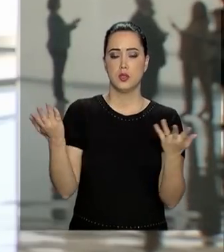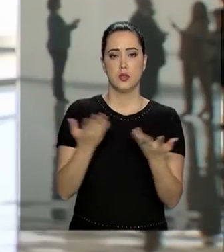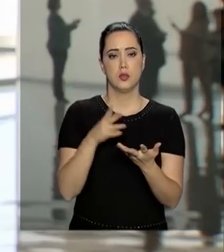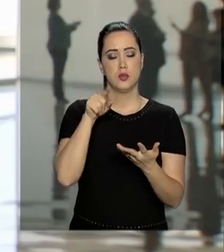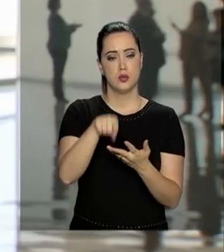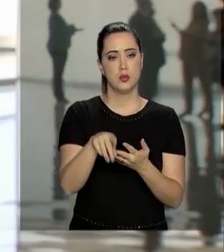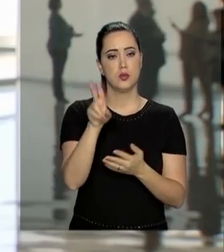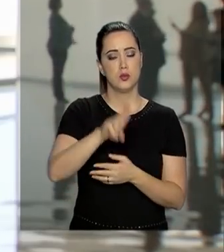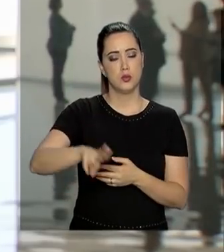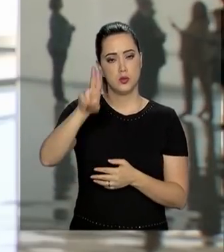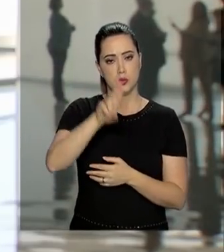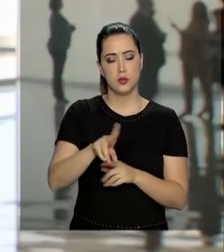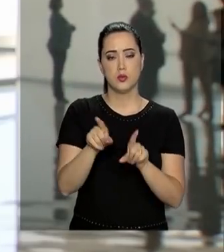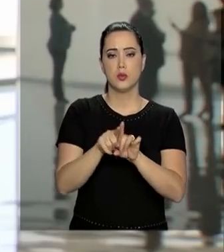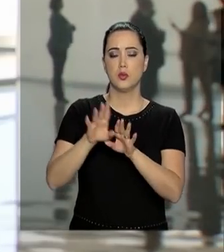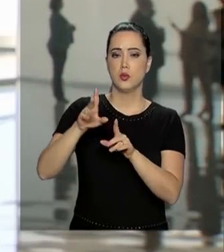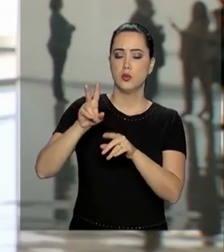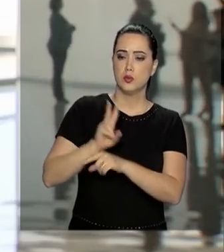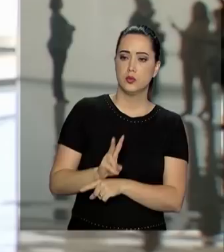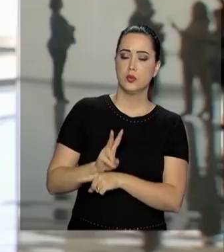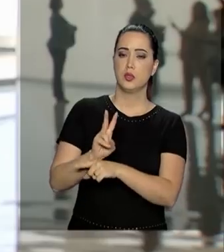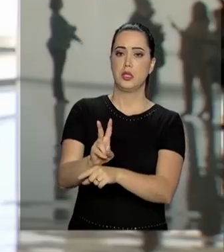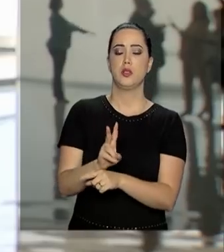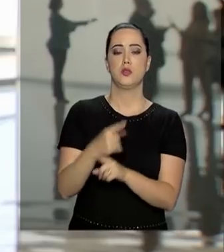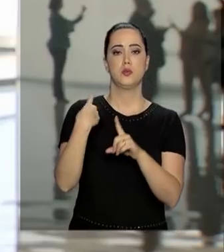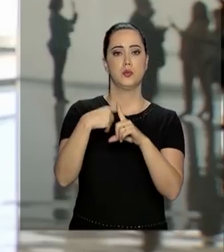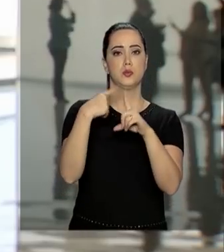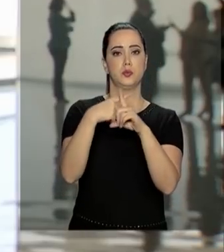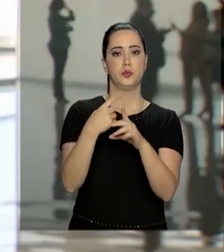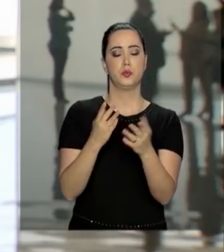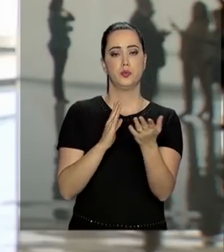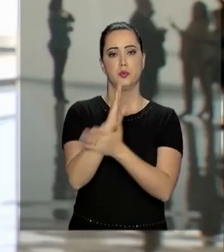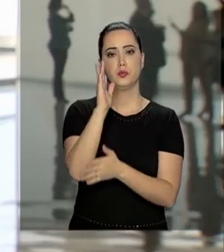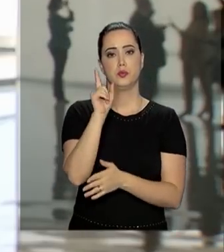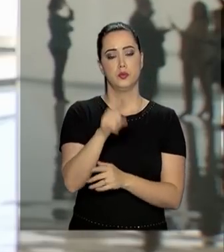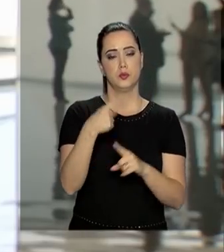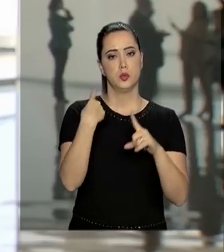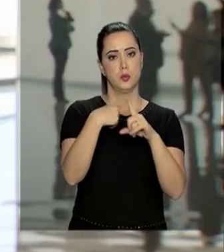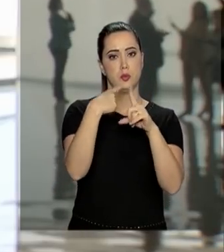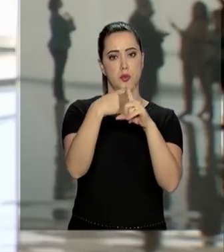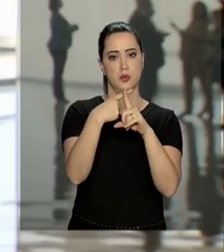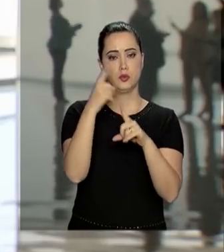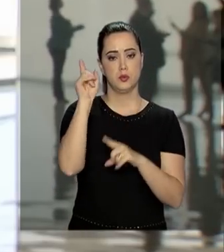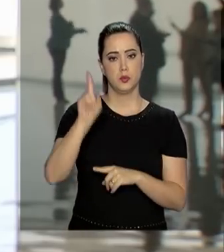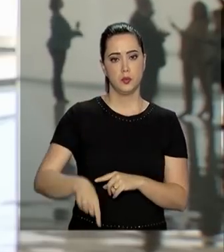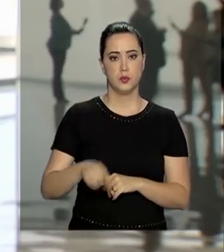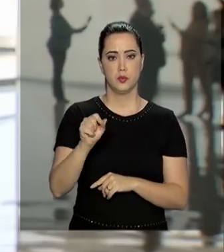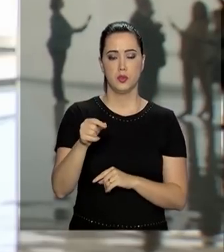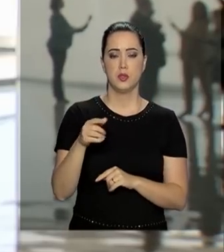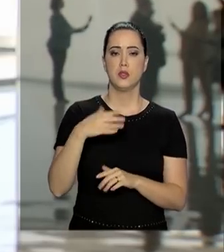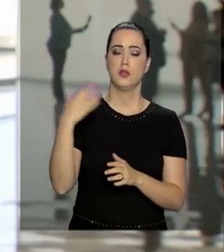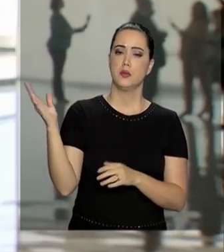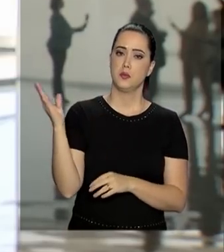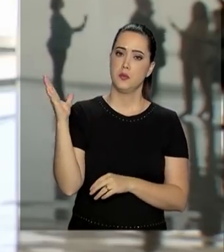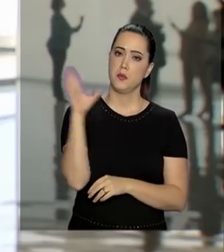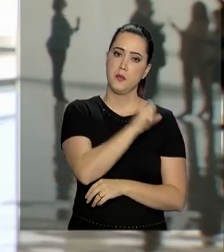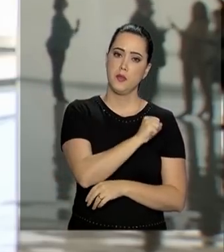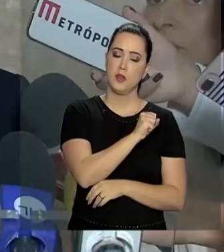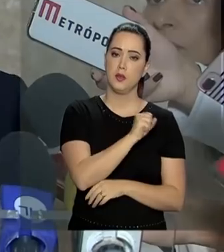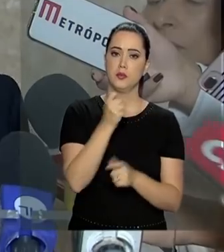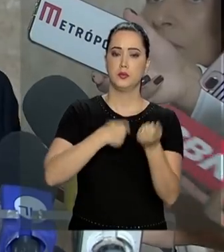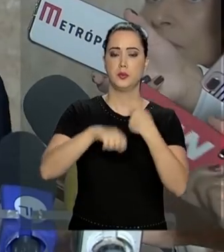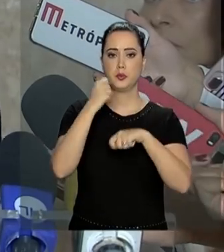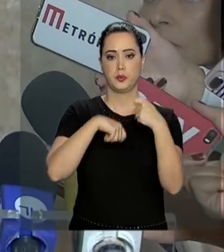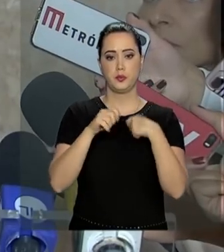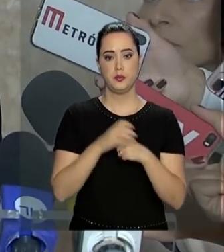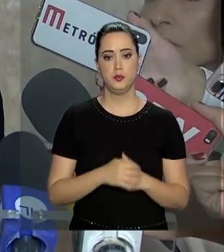o termo de crédito positivo e foi provado claramente que o crédito positivo realmente acelera a economia.